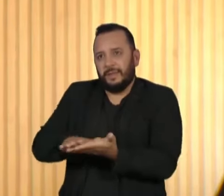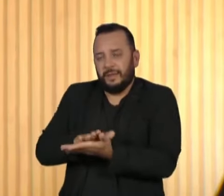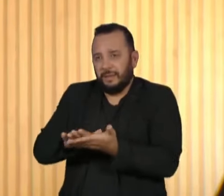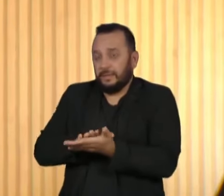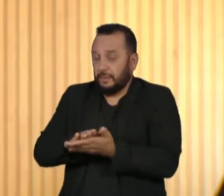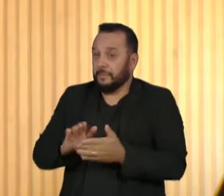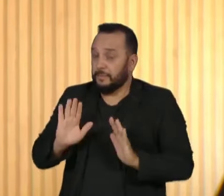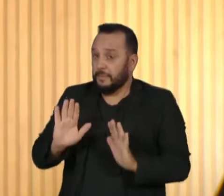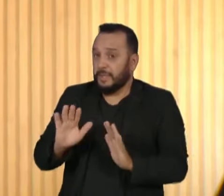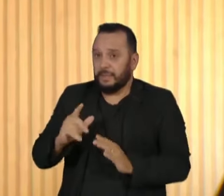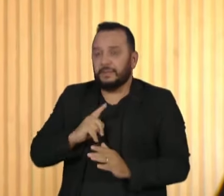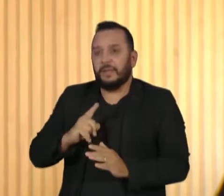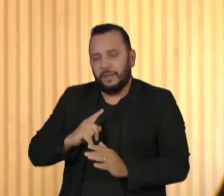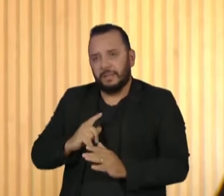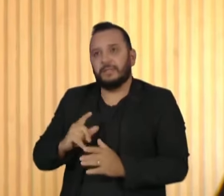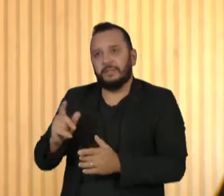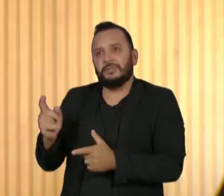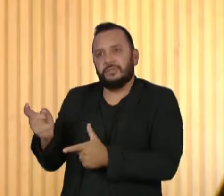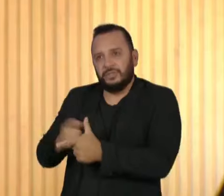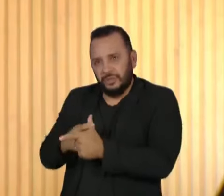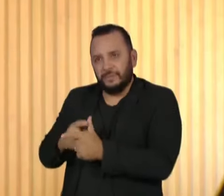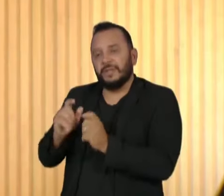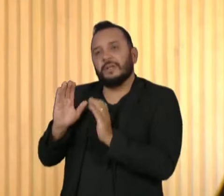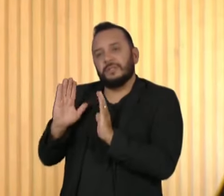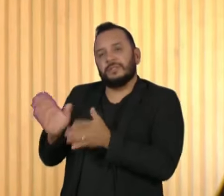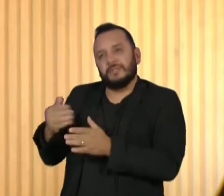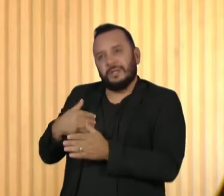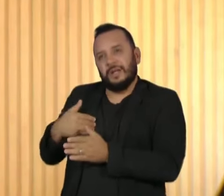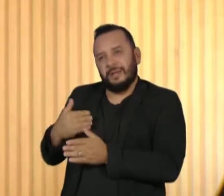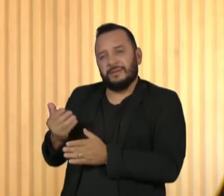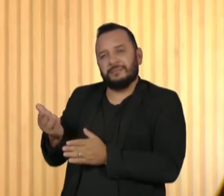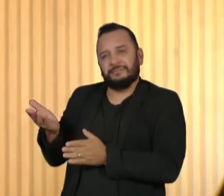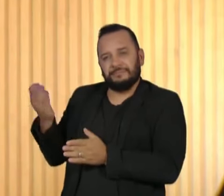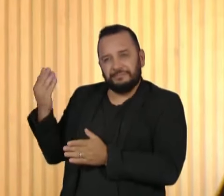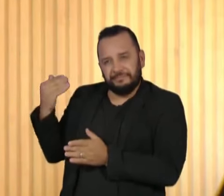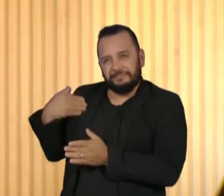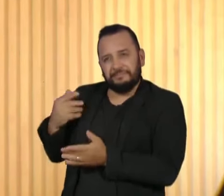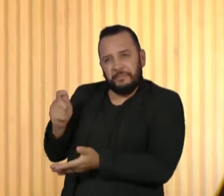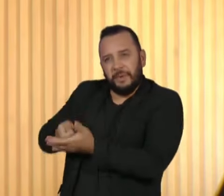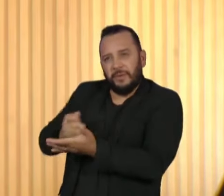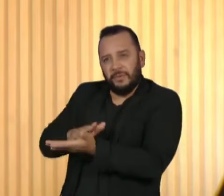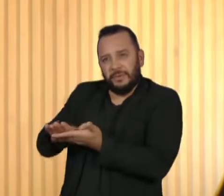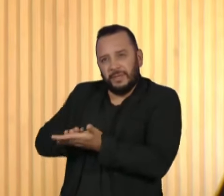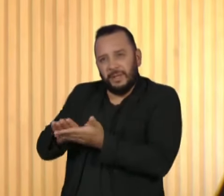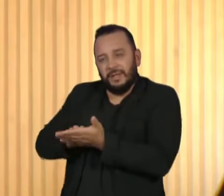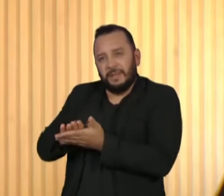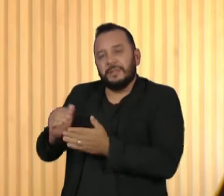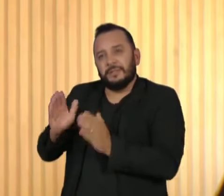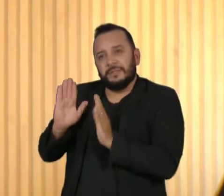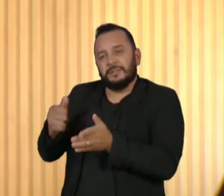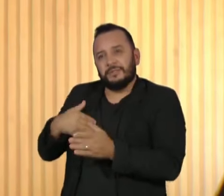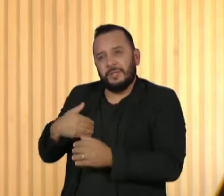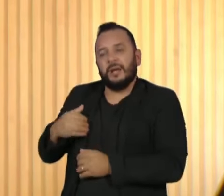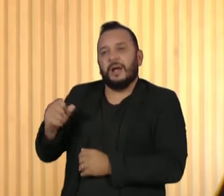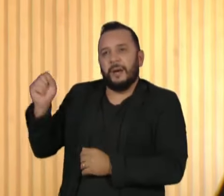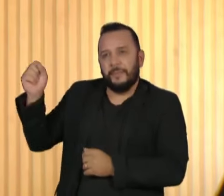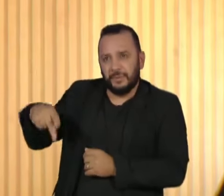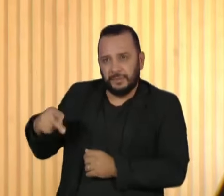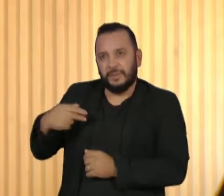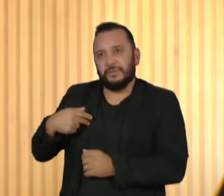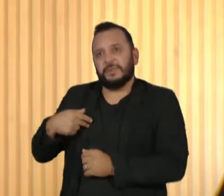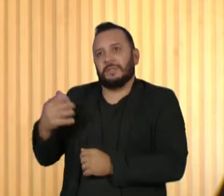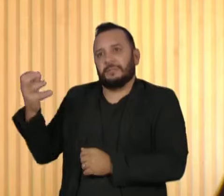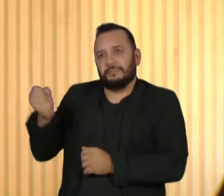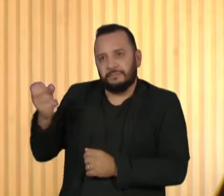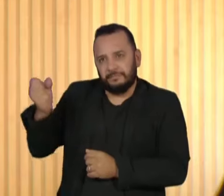dívida. Ele tem estoque de precatórios que não foram pagos em governos anteriores, ele tem um déficit previdenciário monumental de 9 bilhões